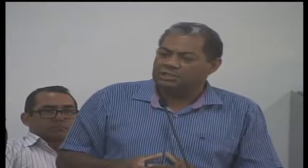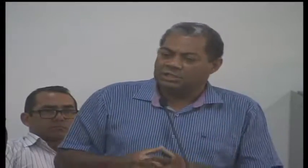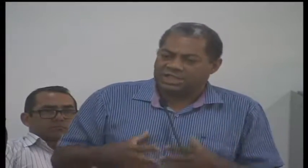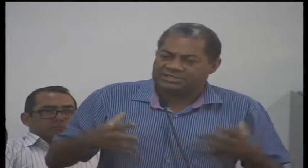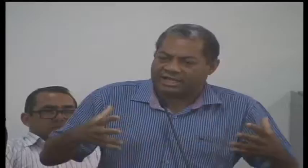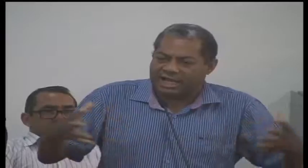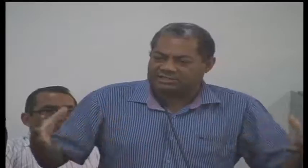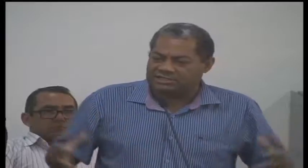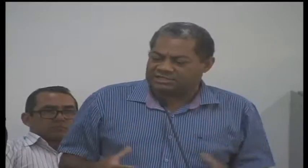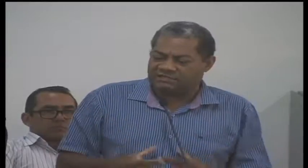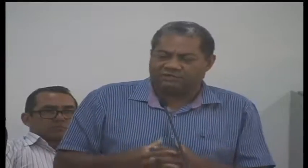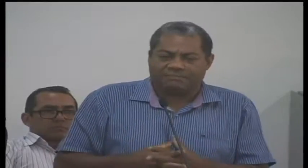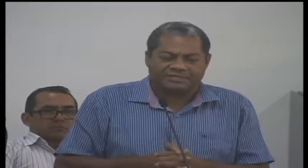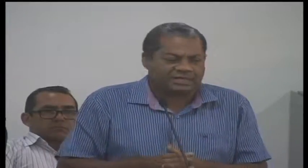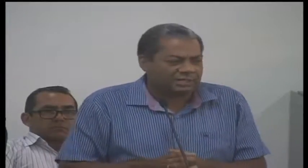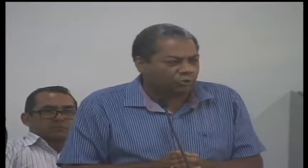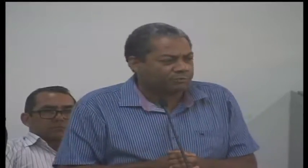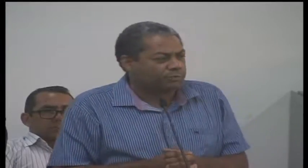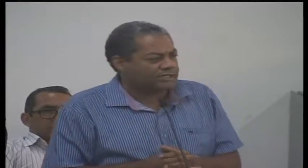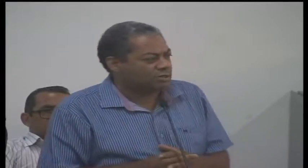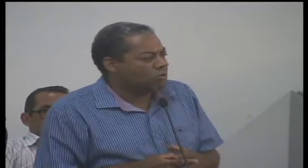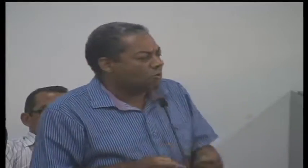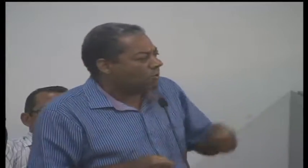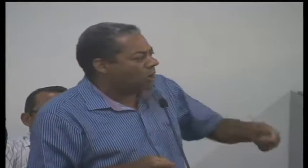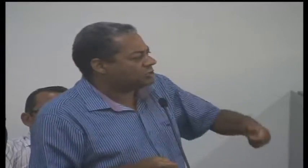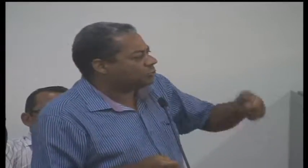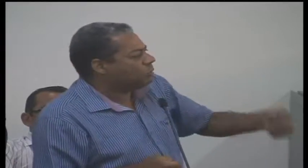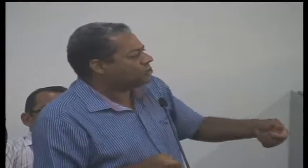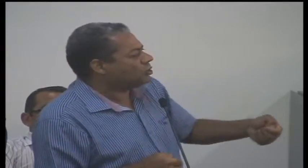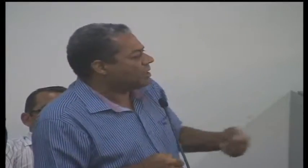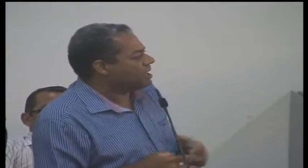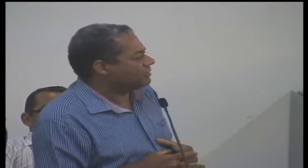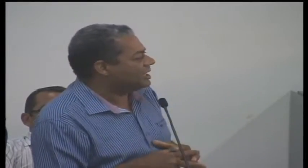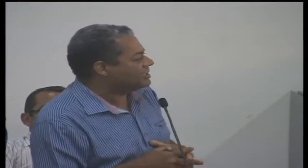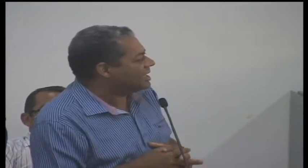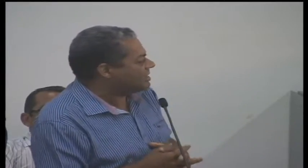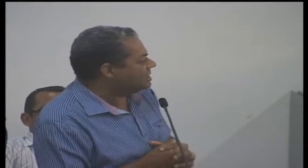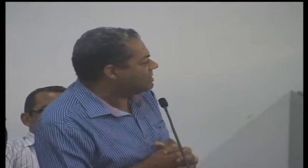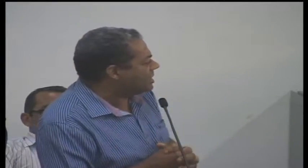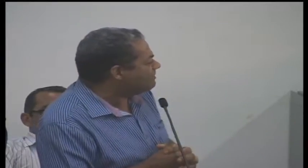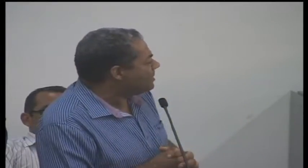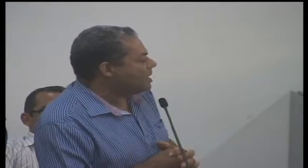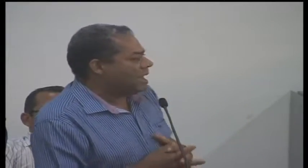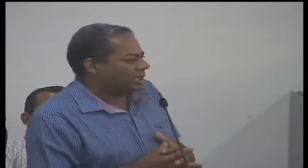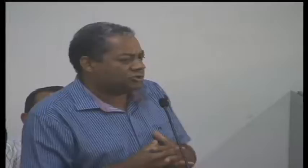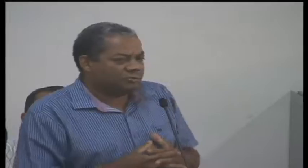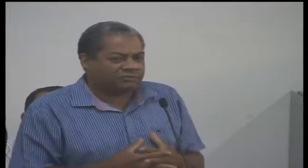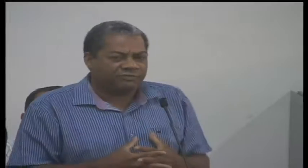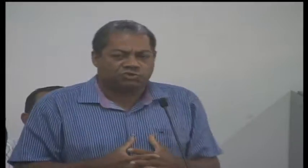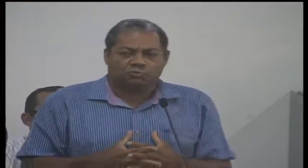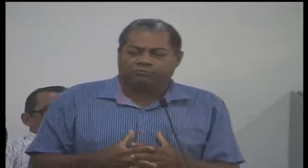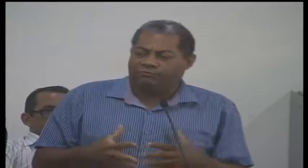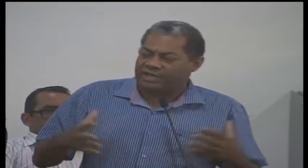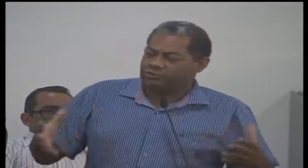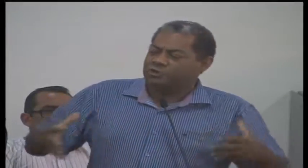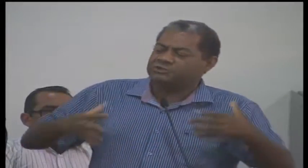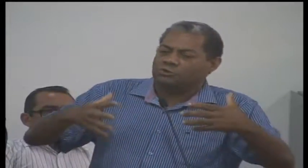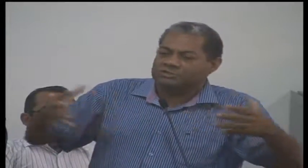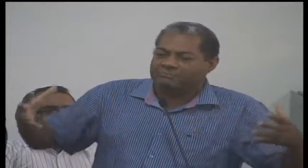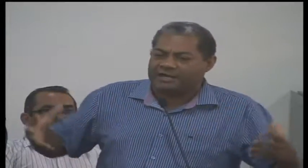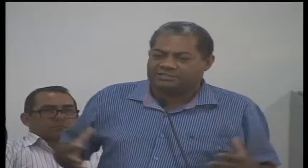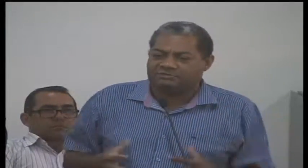mostre que essa casa legislativa que representa toda a população, mostre o posicionamento da cidade de Limeira. Aqui somos 21